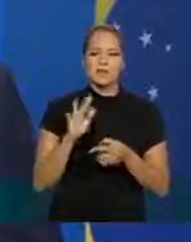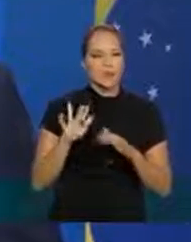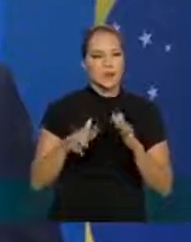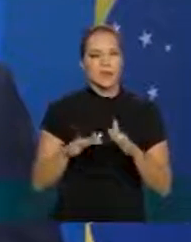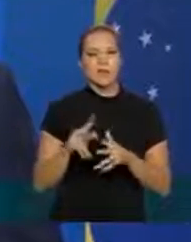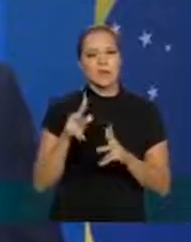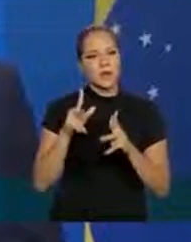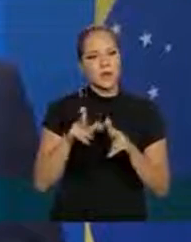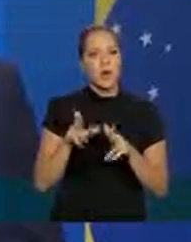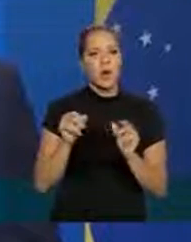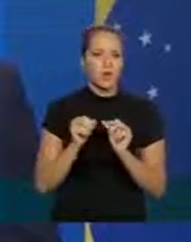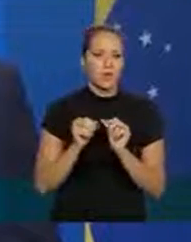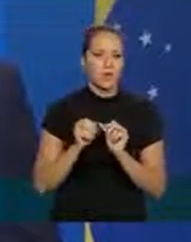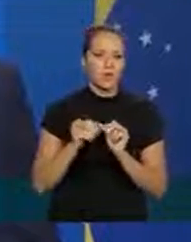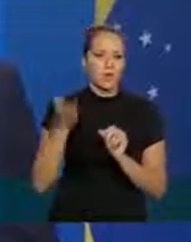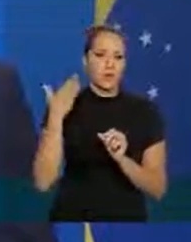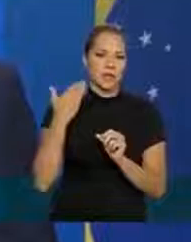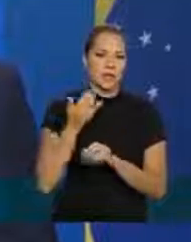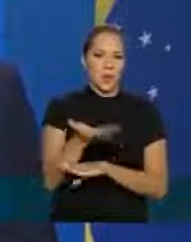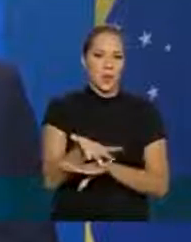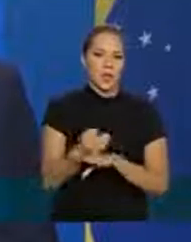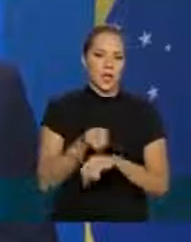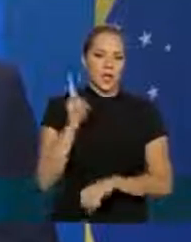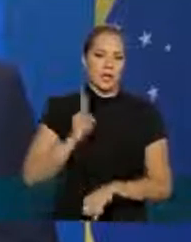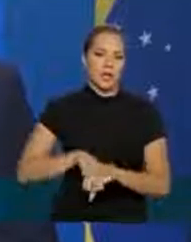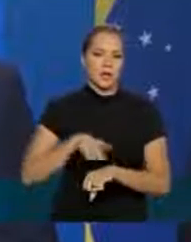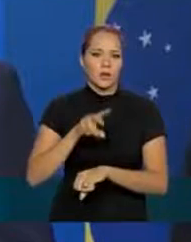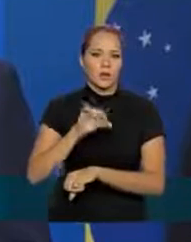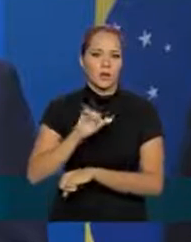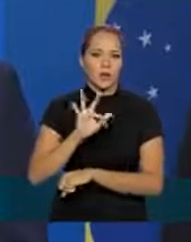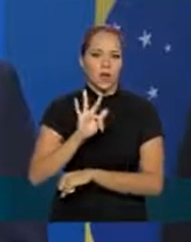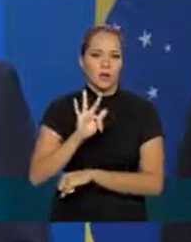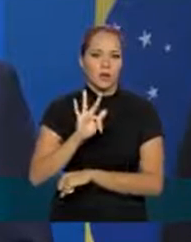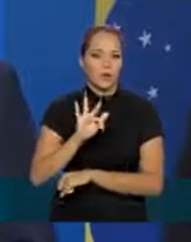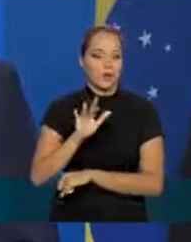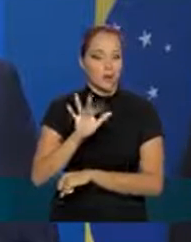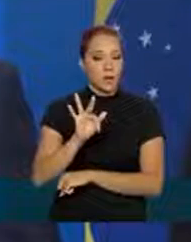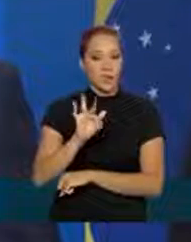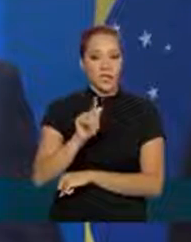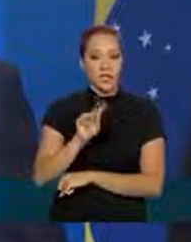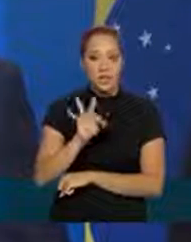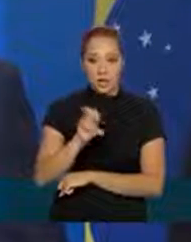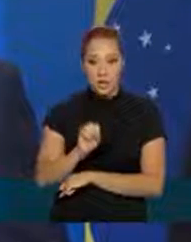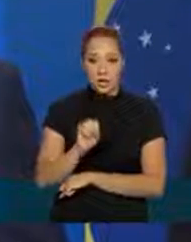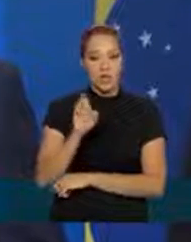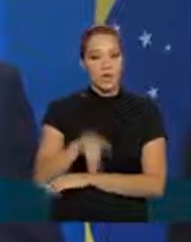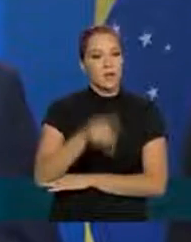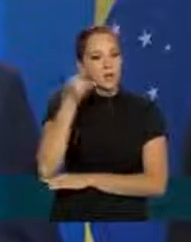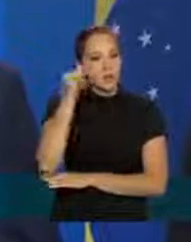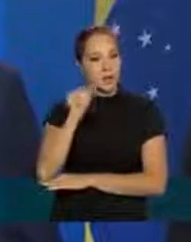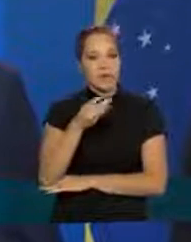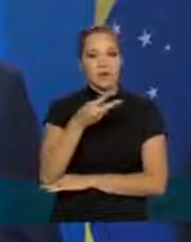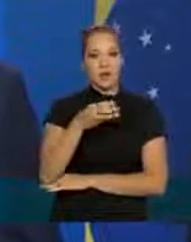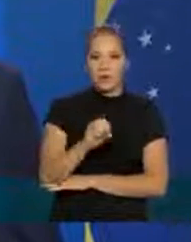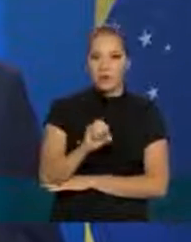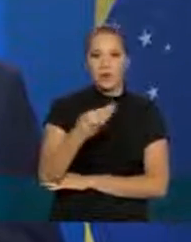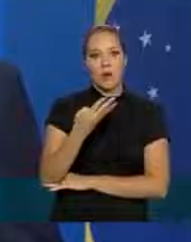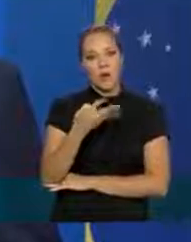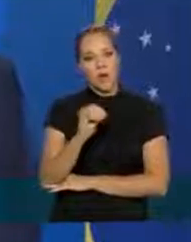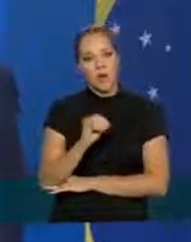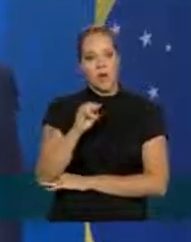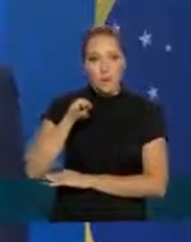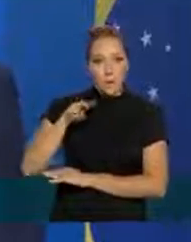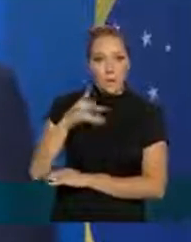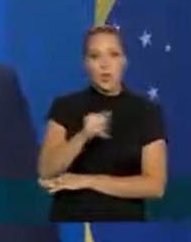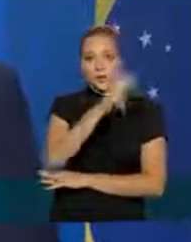maneira que fizemos no saque imediato do FGTS exatamente para evitar que 30 ou 40 milhões de pessoas